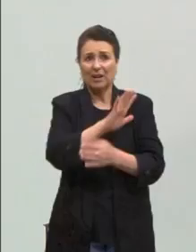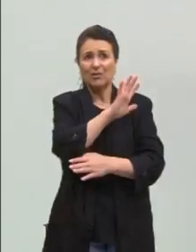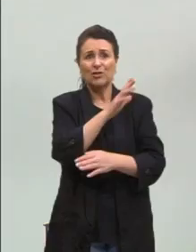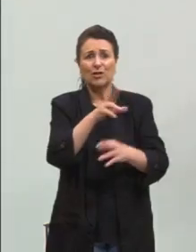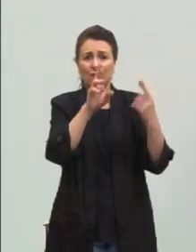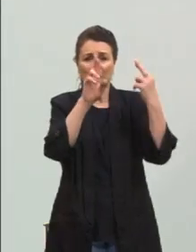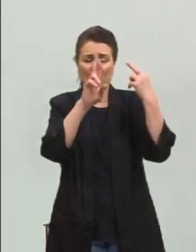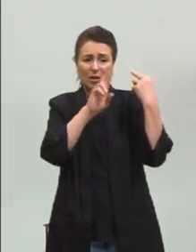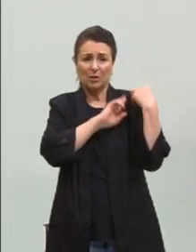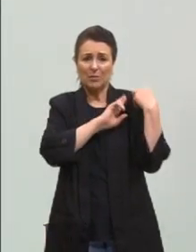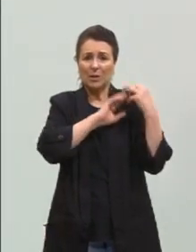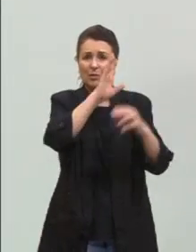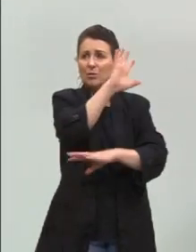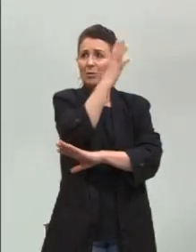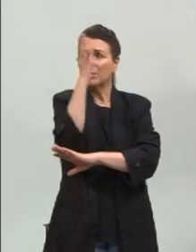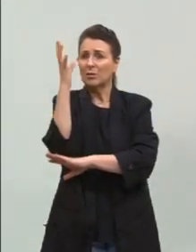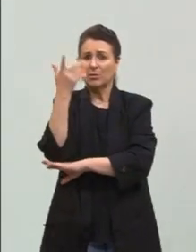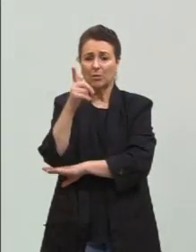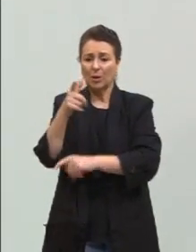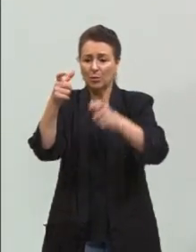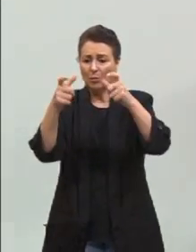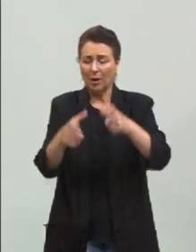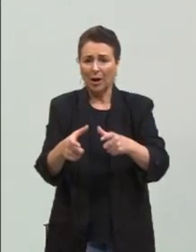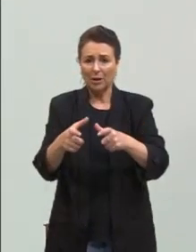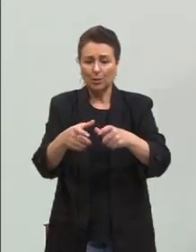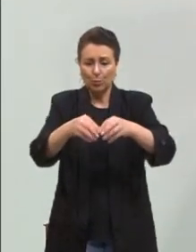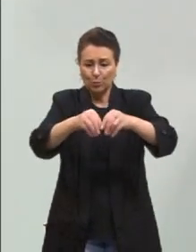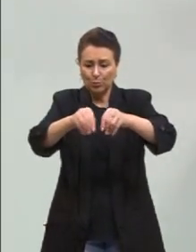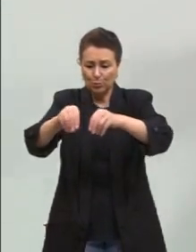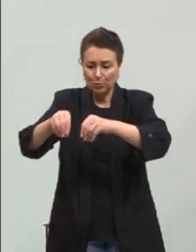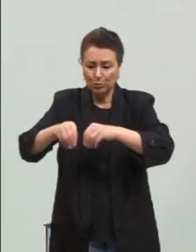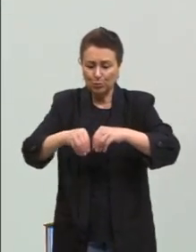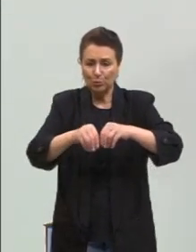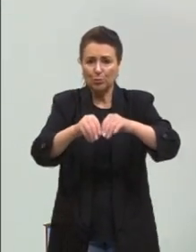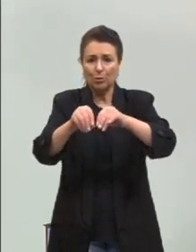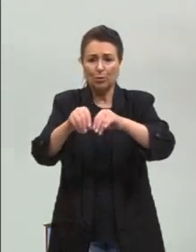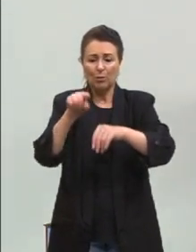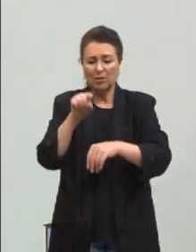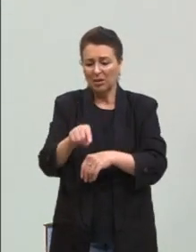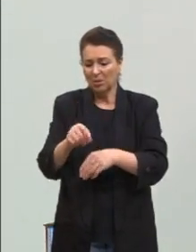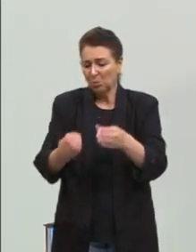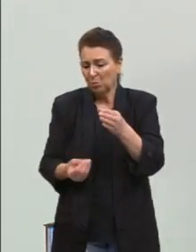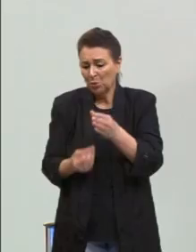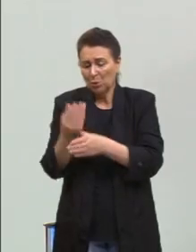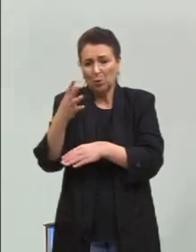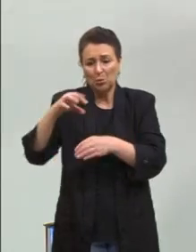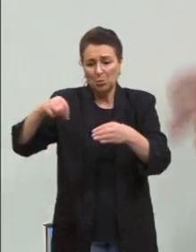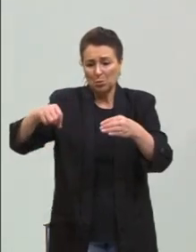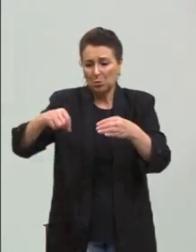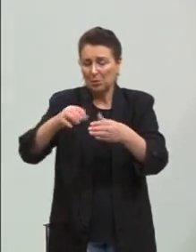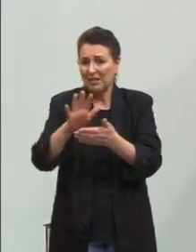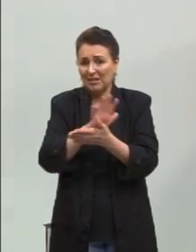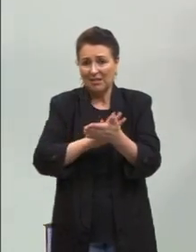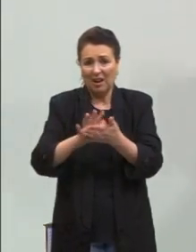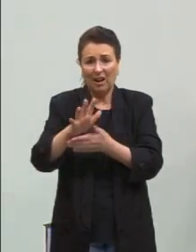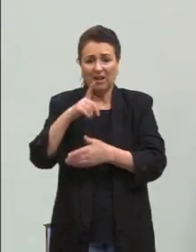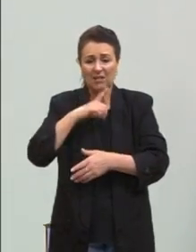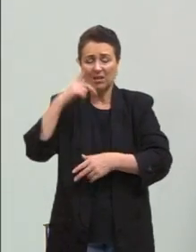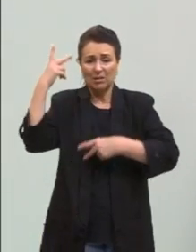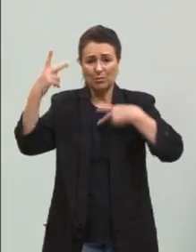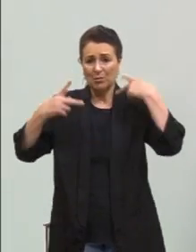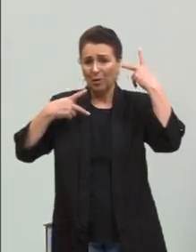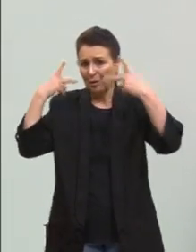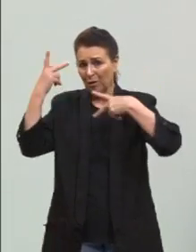aí não tem pra onde tu mandar, né? O solo daquele país vai se tornar infértil, né? Vai ter toda uma poluição dentro